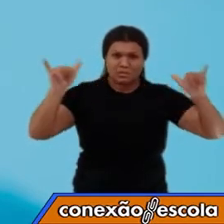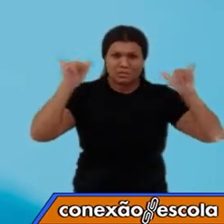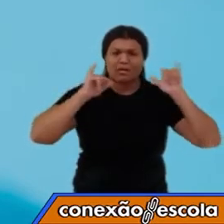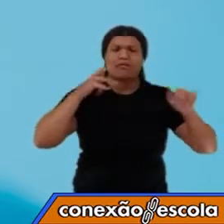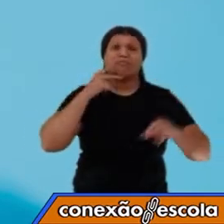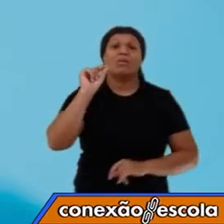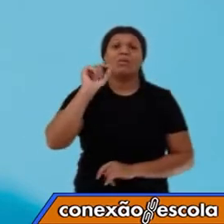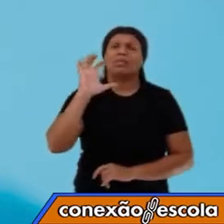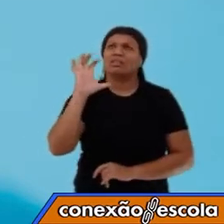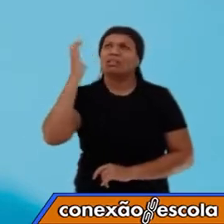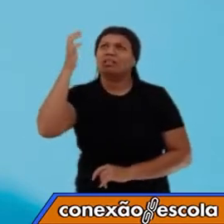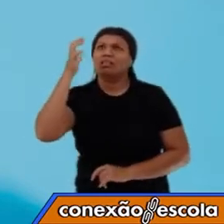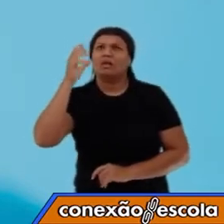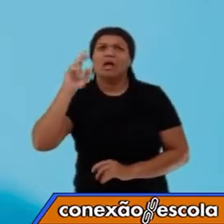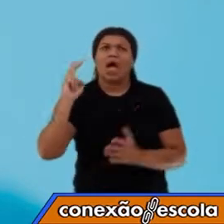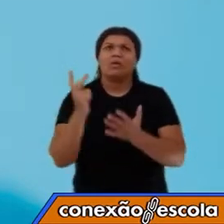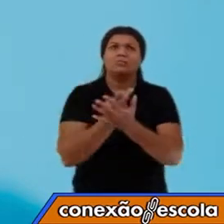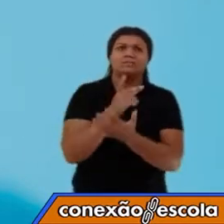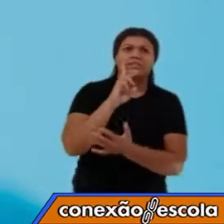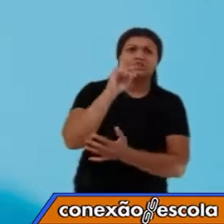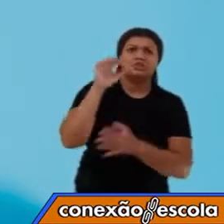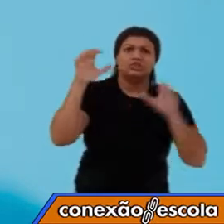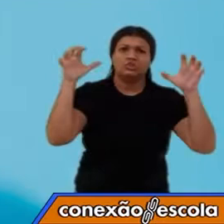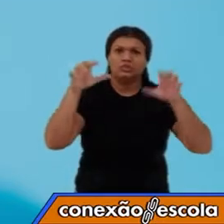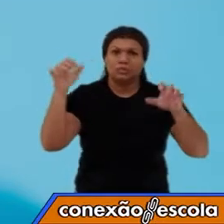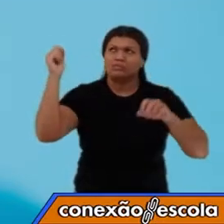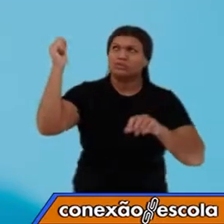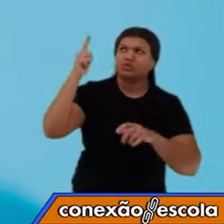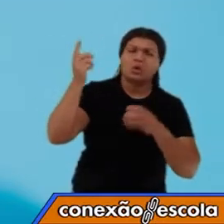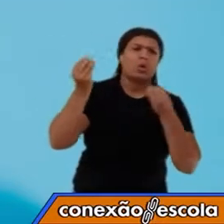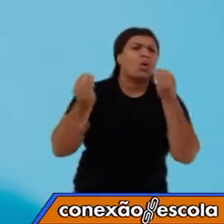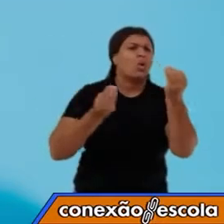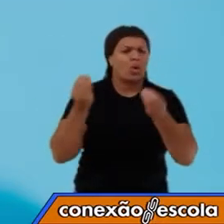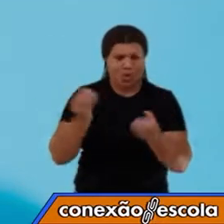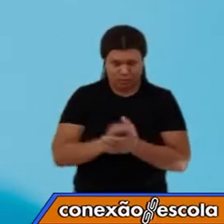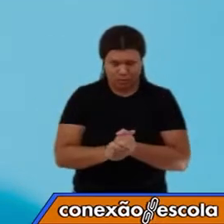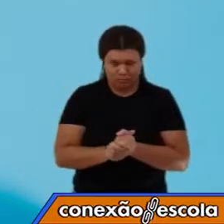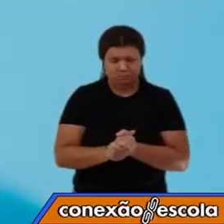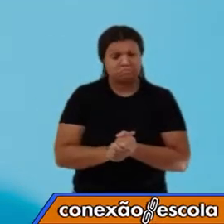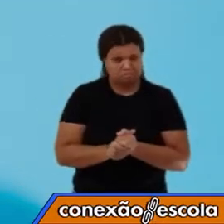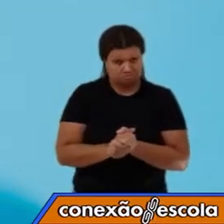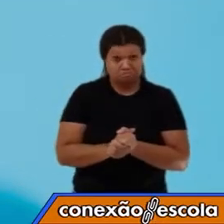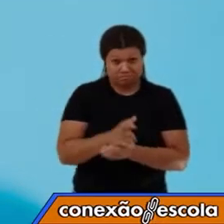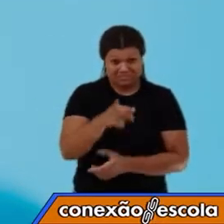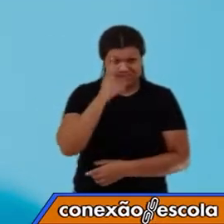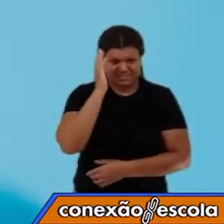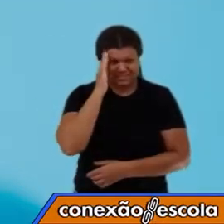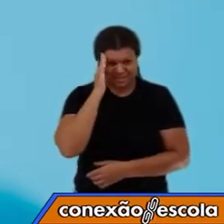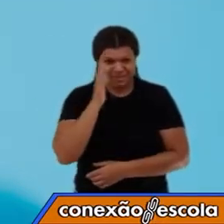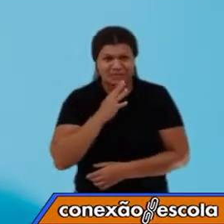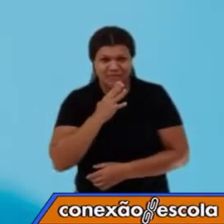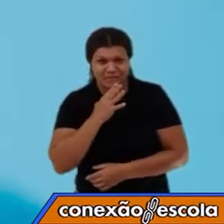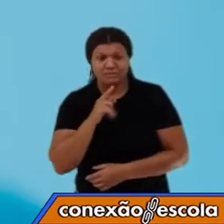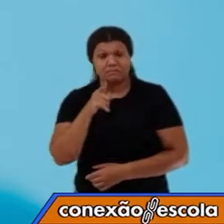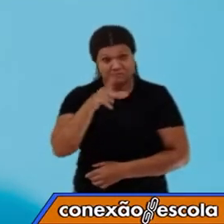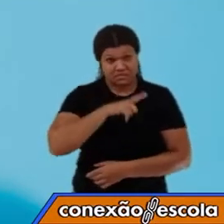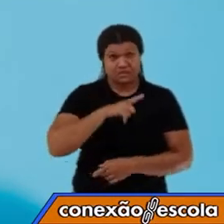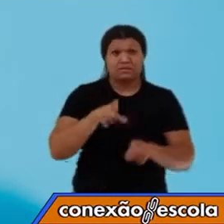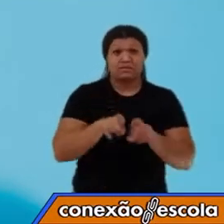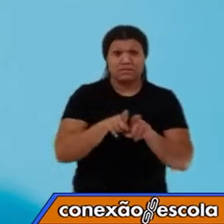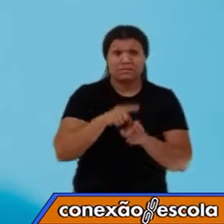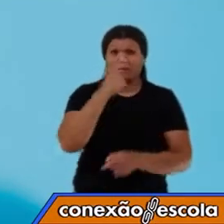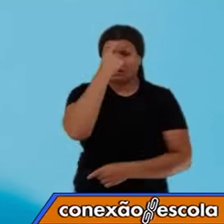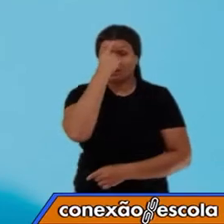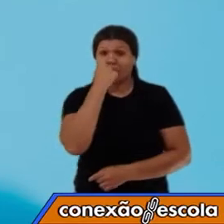conceitos estão efervescentes. Certo? Aqui tem também uma imagem, tem a imagem